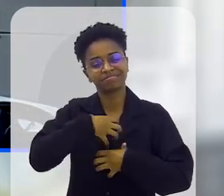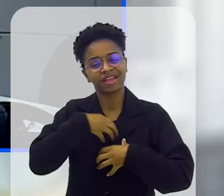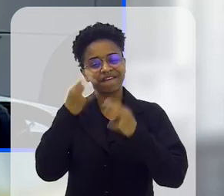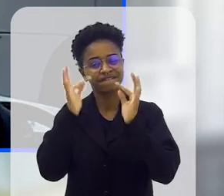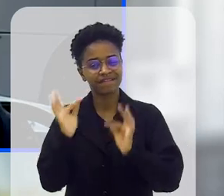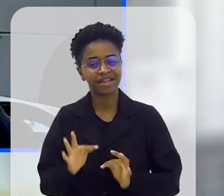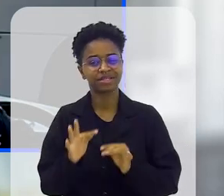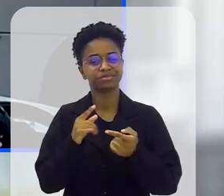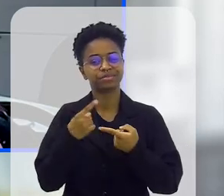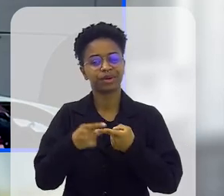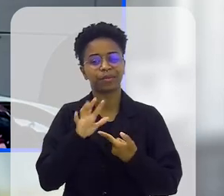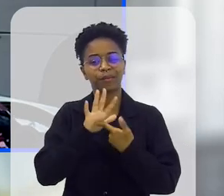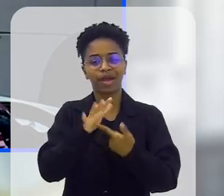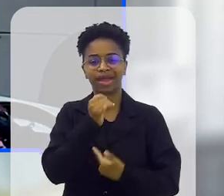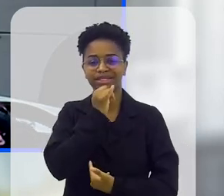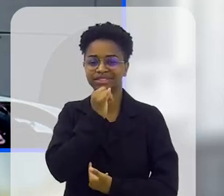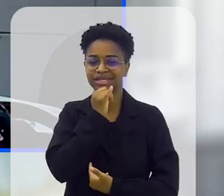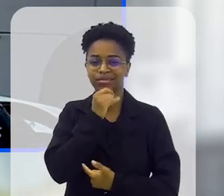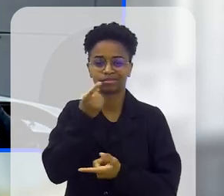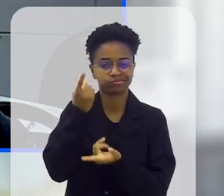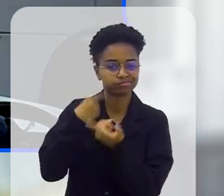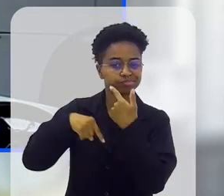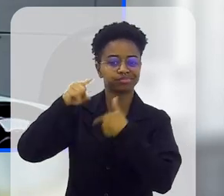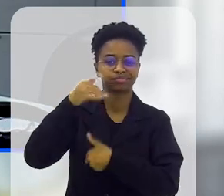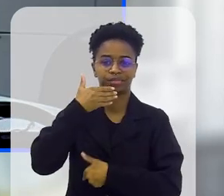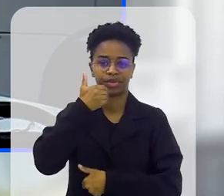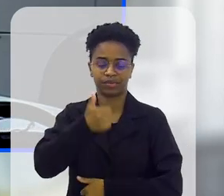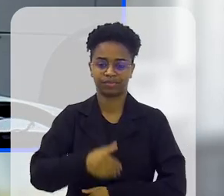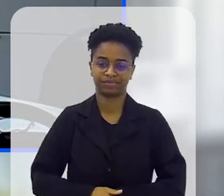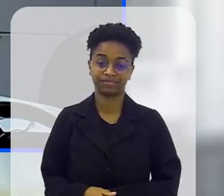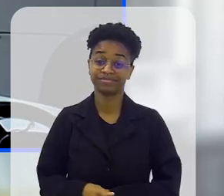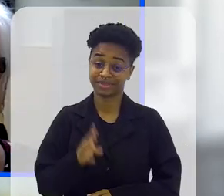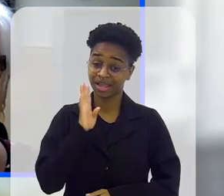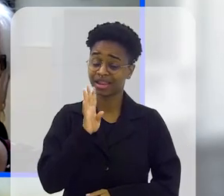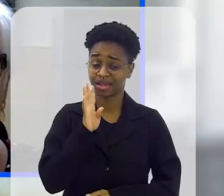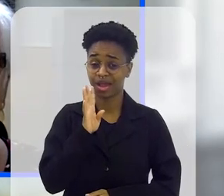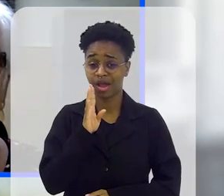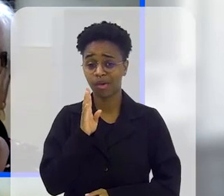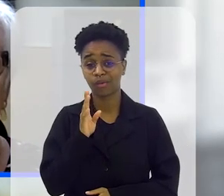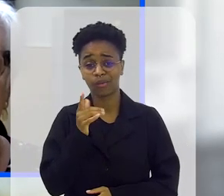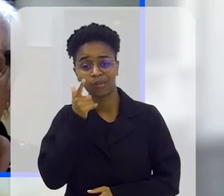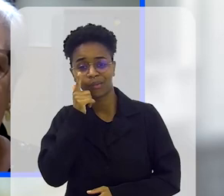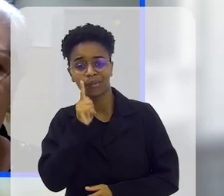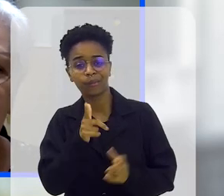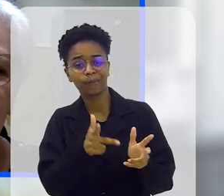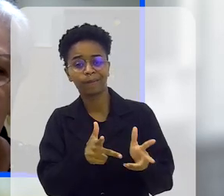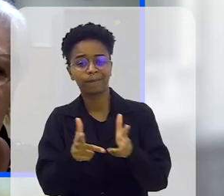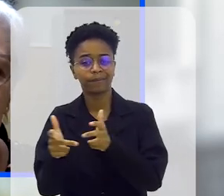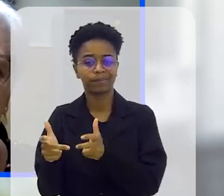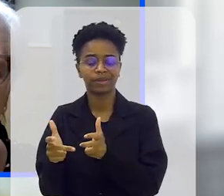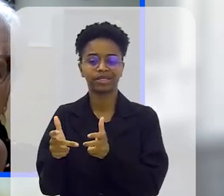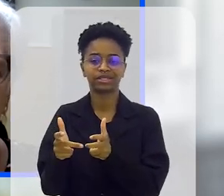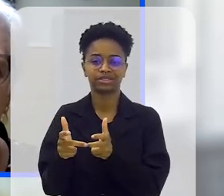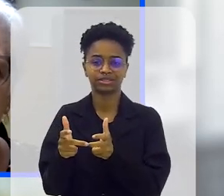que a gente fica muito feliz com esses exemplos de superação. Bacana, legal a gente poder ver esse